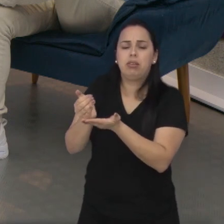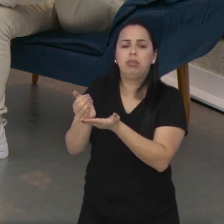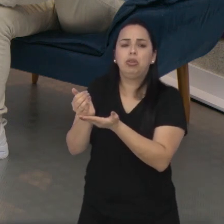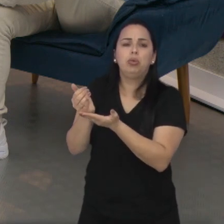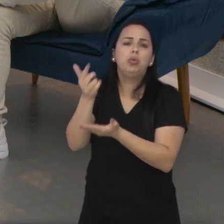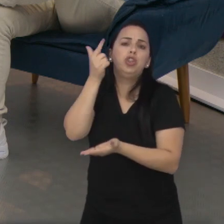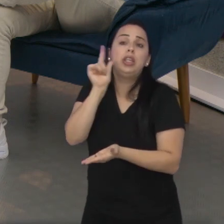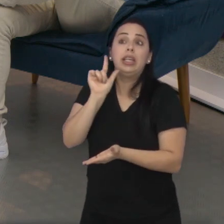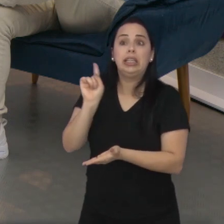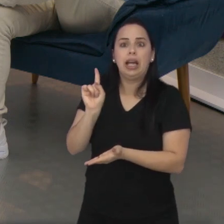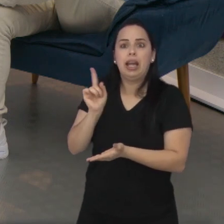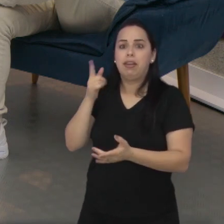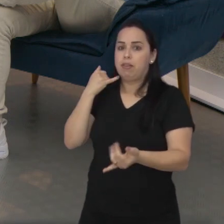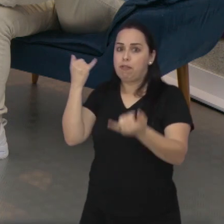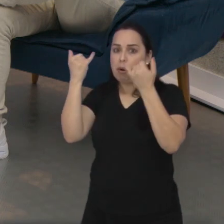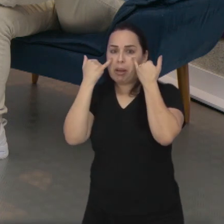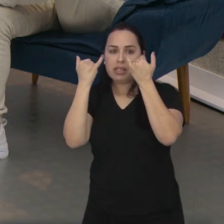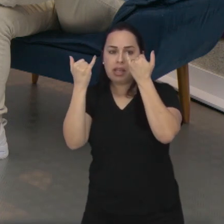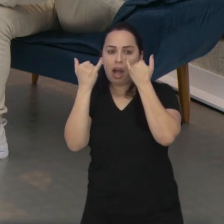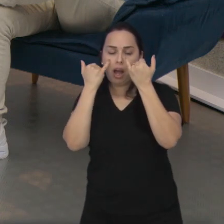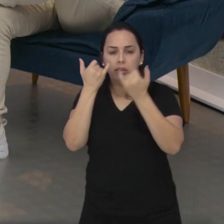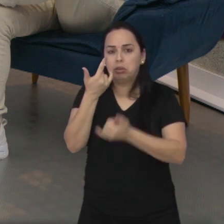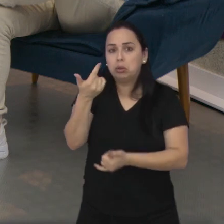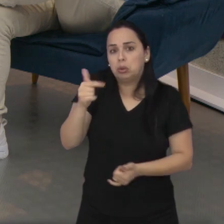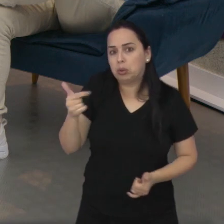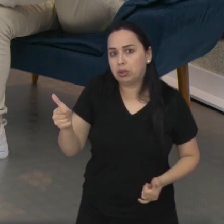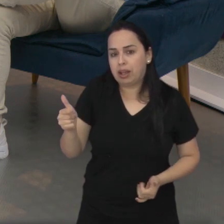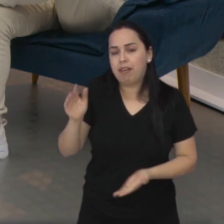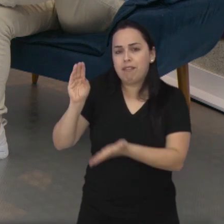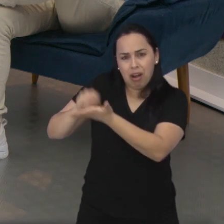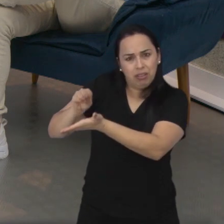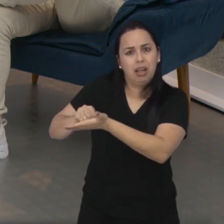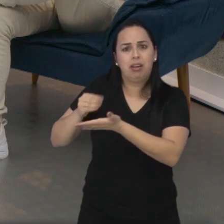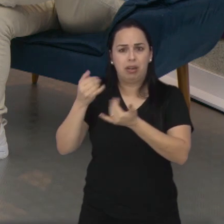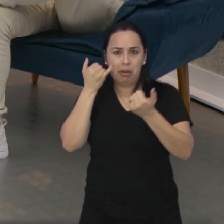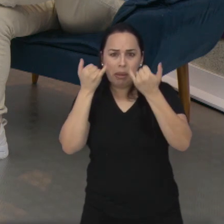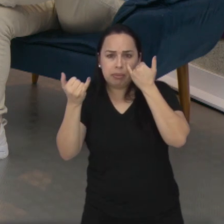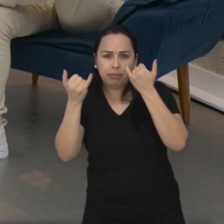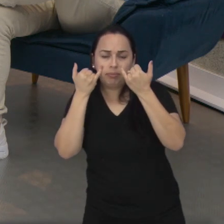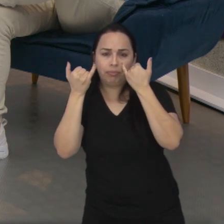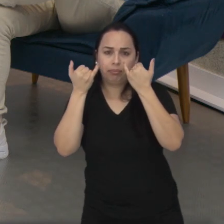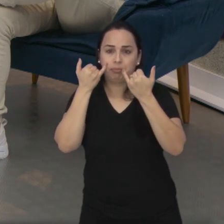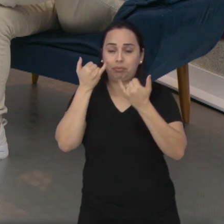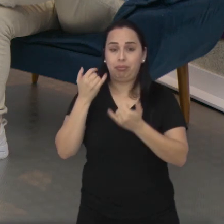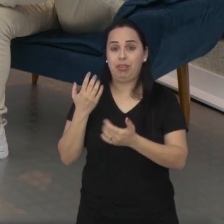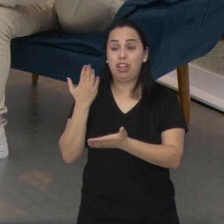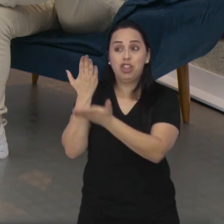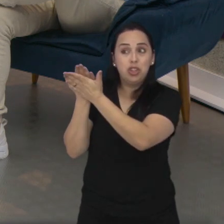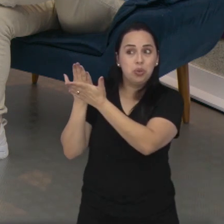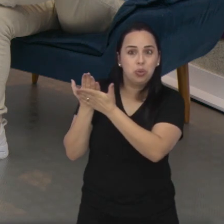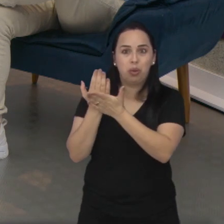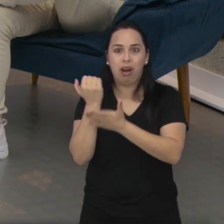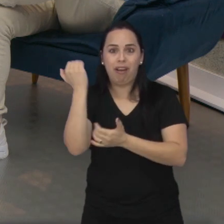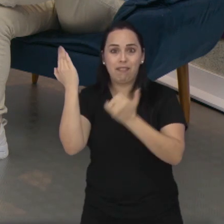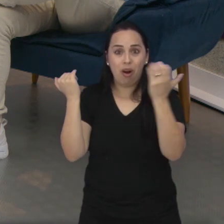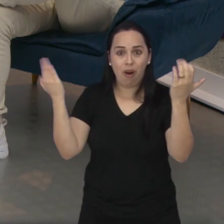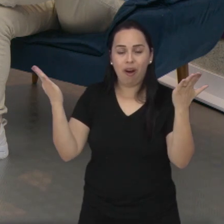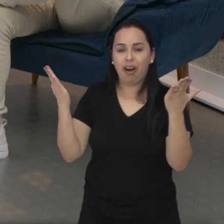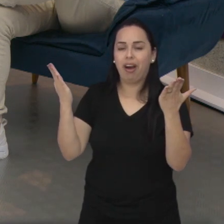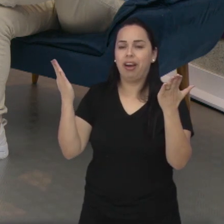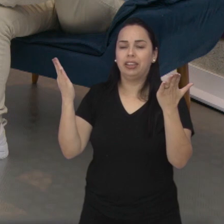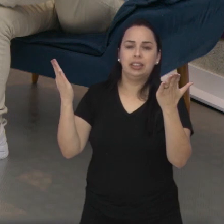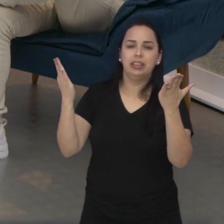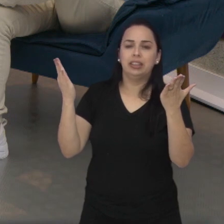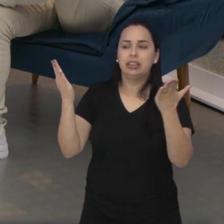ali, a não tinha muito acesso ainda. A gente tinha uma defasagem de informação que chegava para a gente, de estudos que estavam sendo publicados